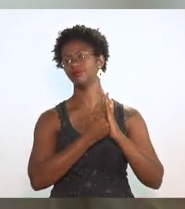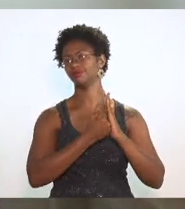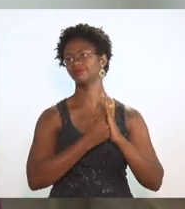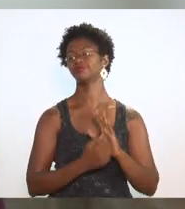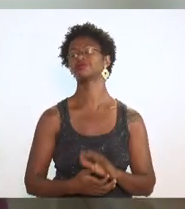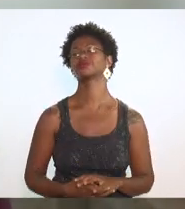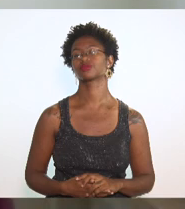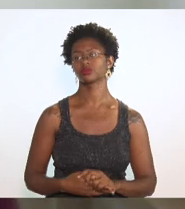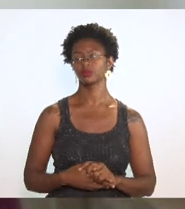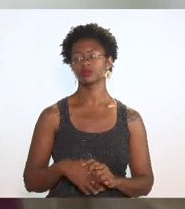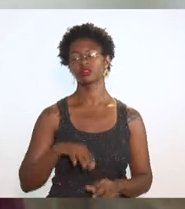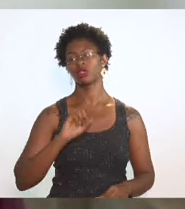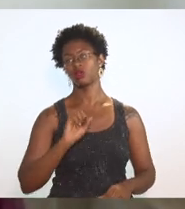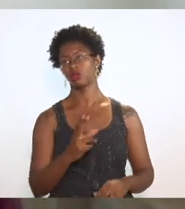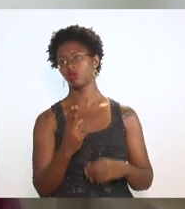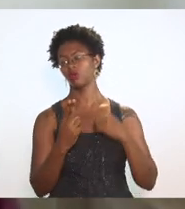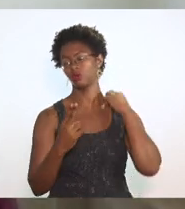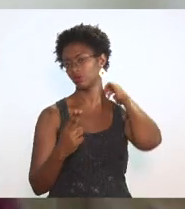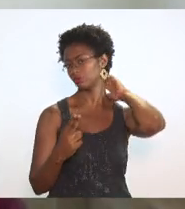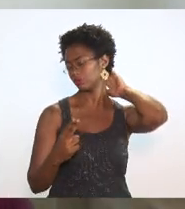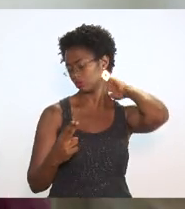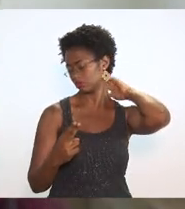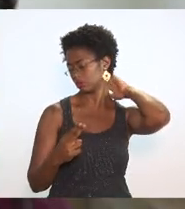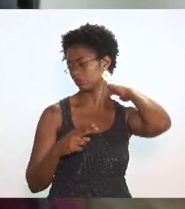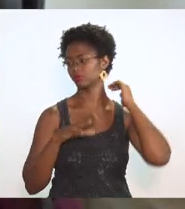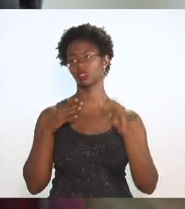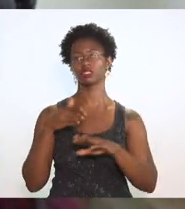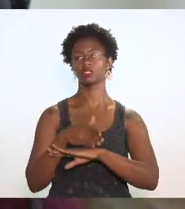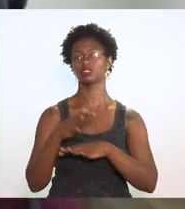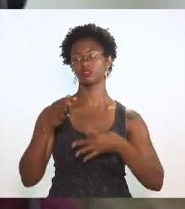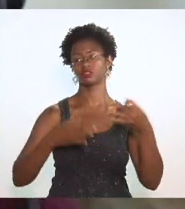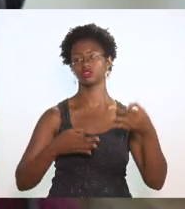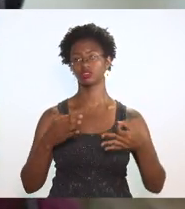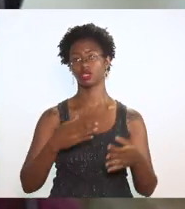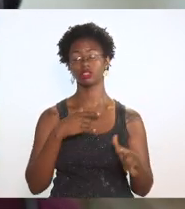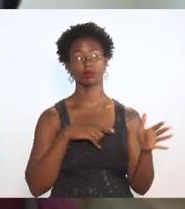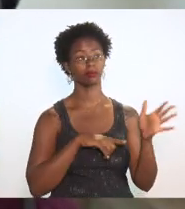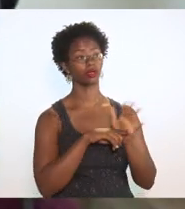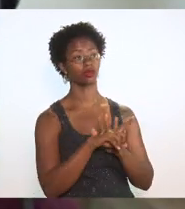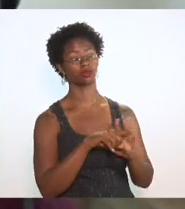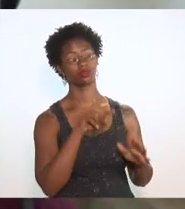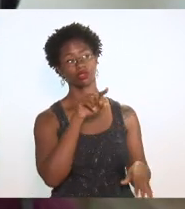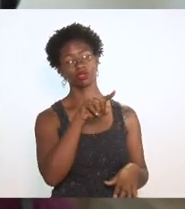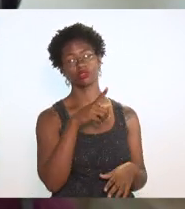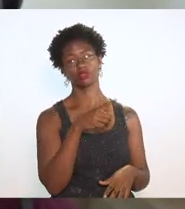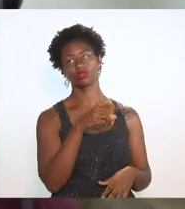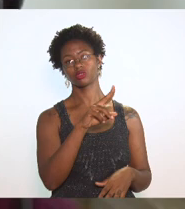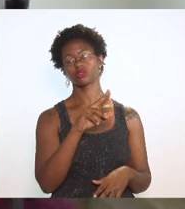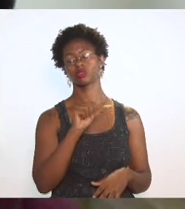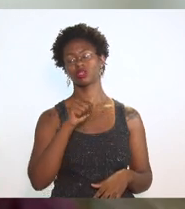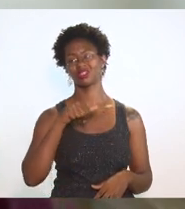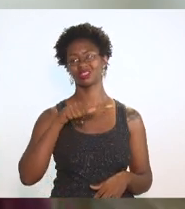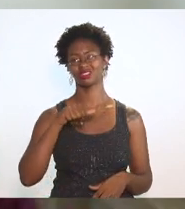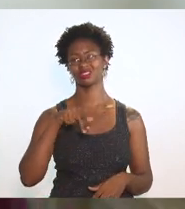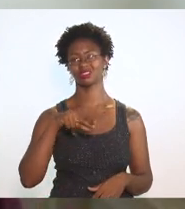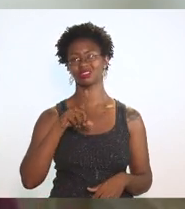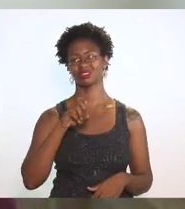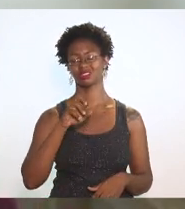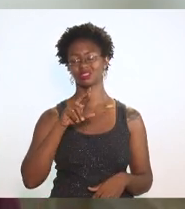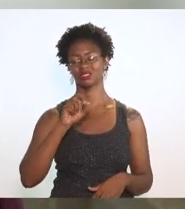ou vai cair na justiça queria perguntar ao doutor Anderson Montese